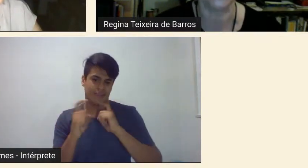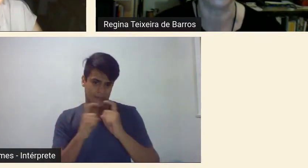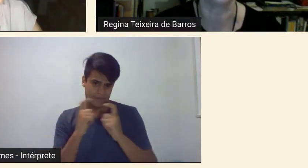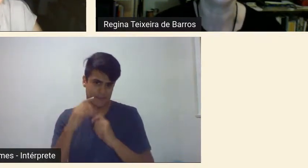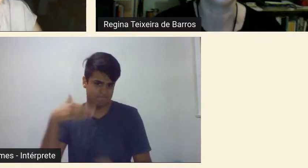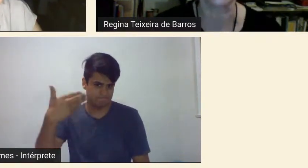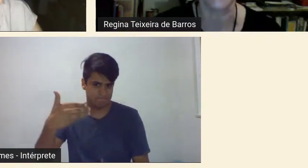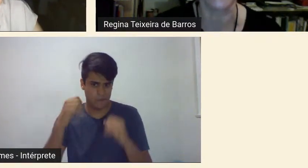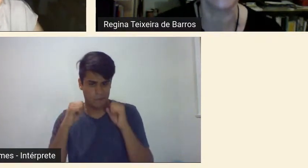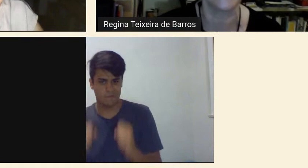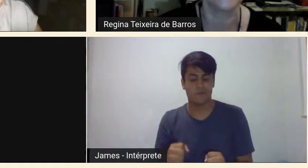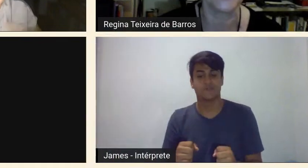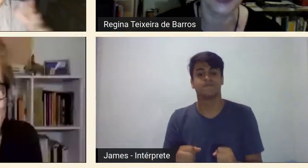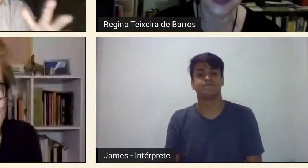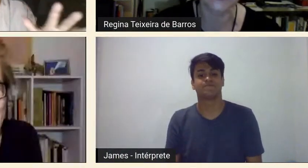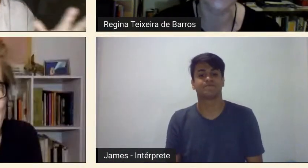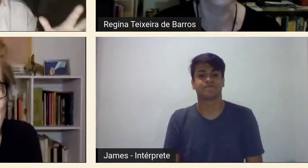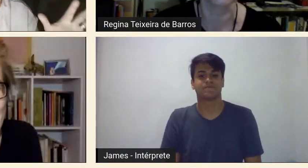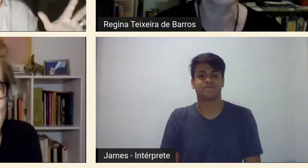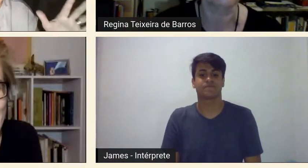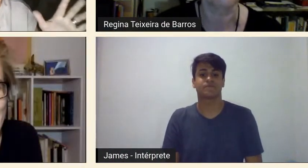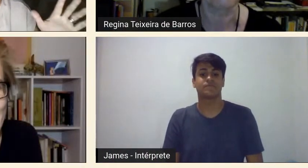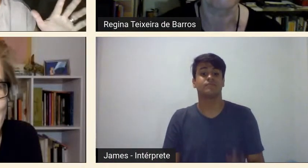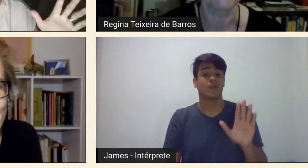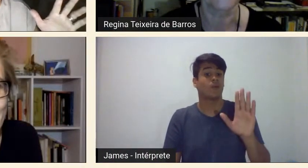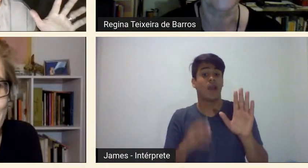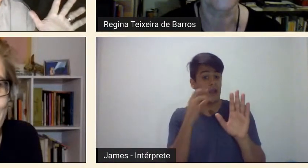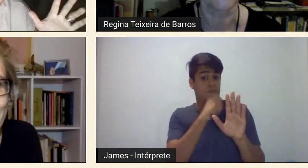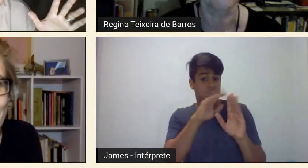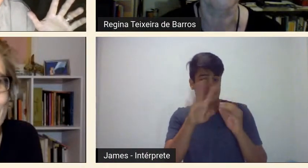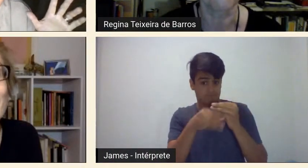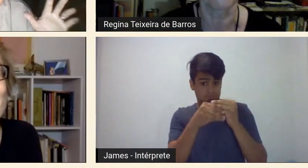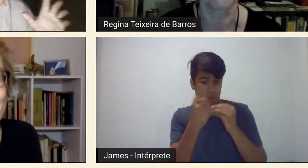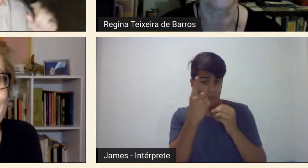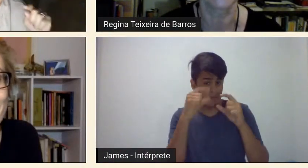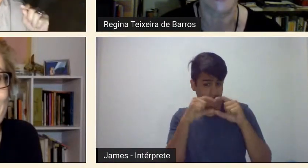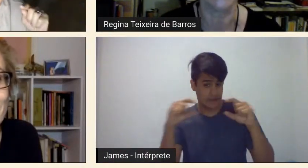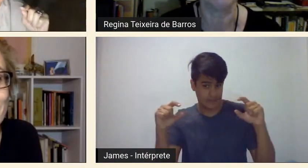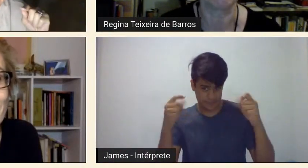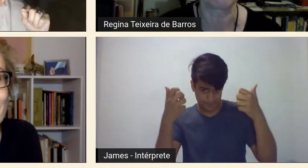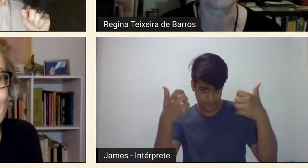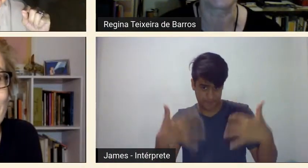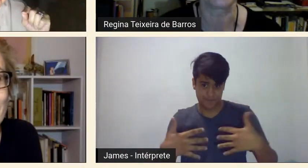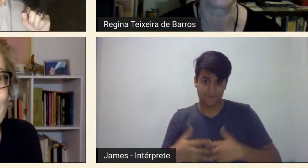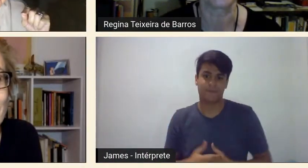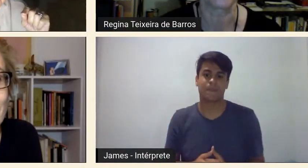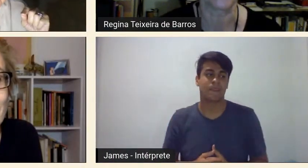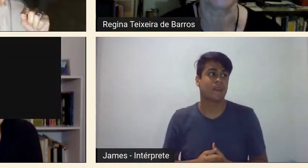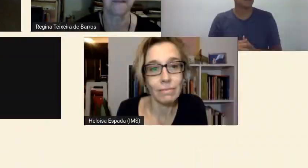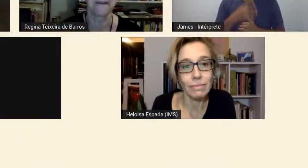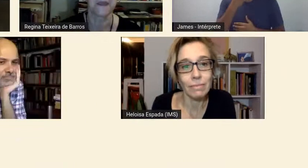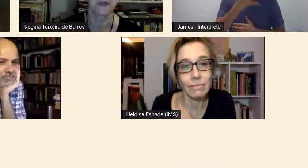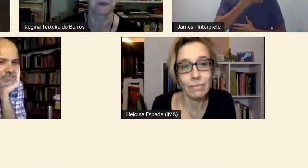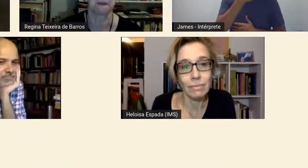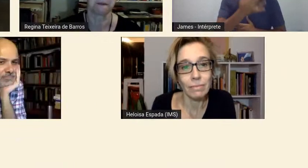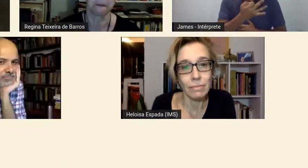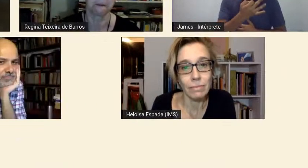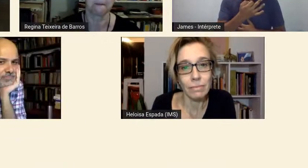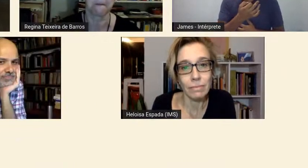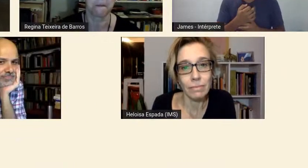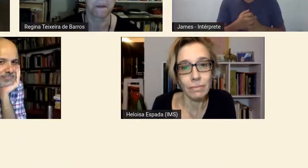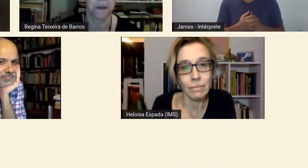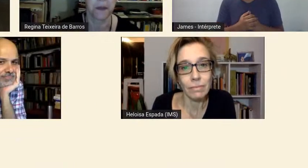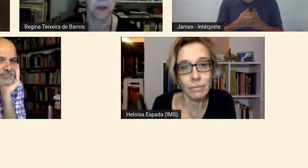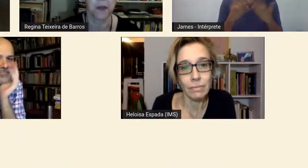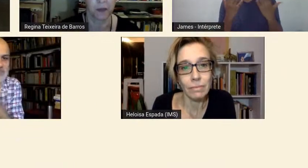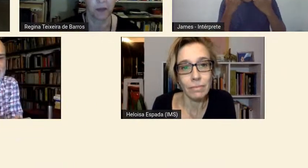frente vou passar eu gostaria só de mencionar uma frase eu acho que a gente fala da